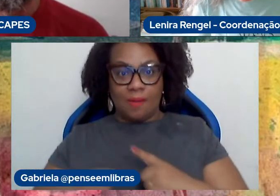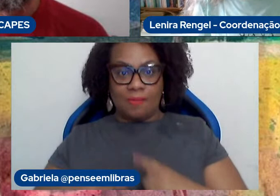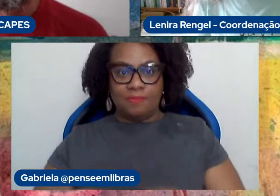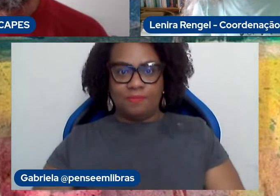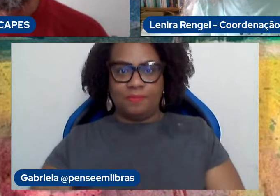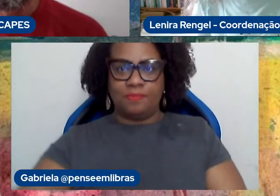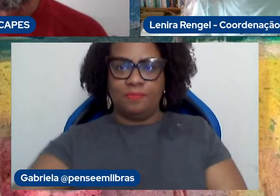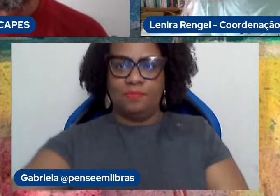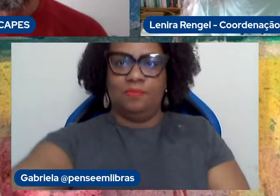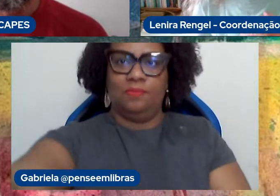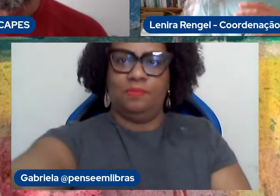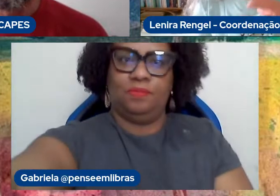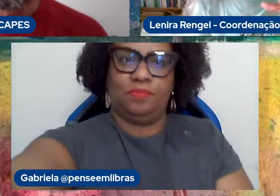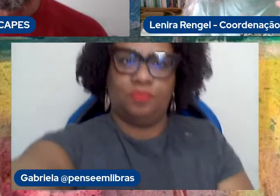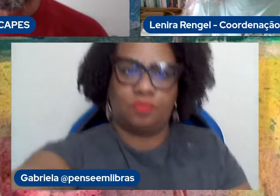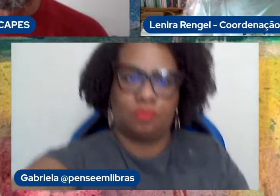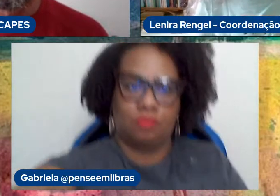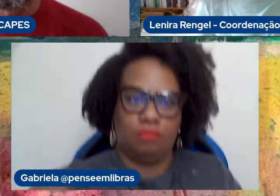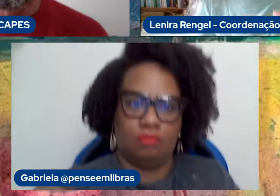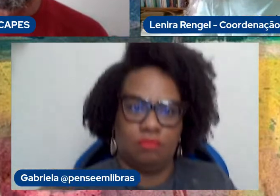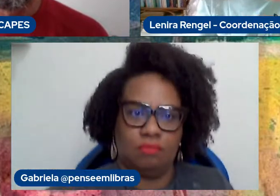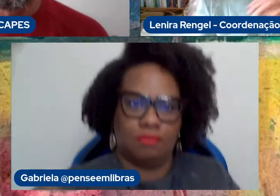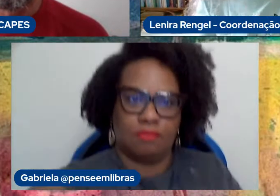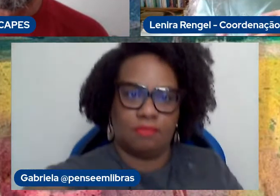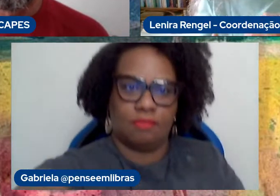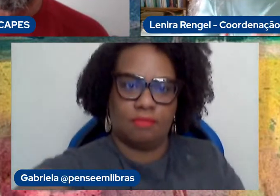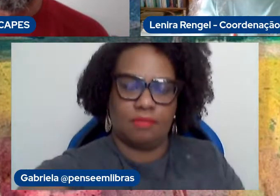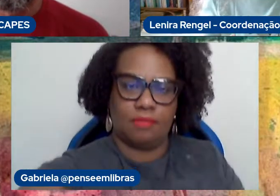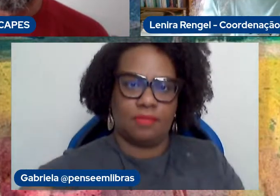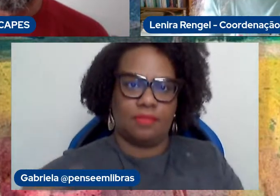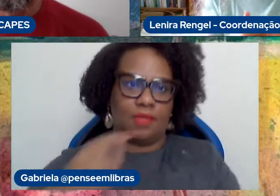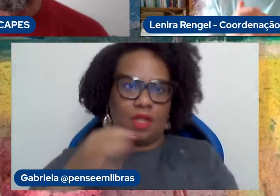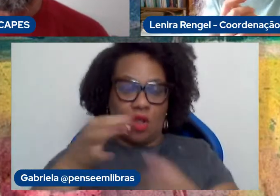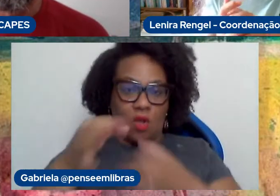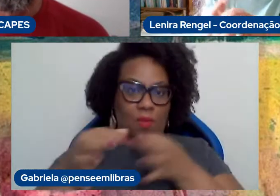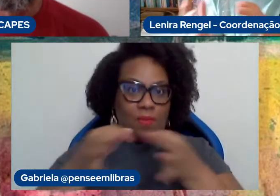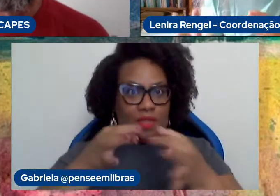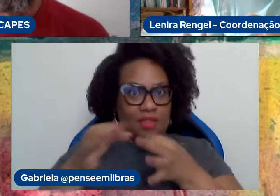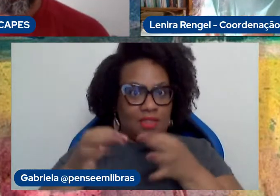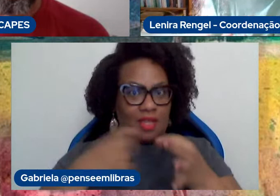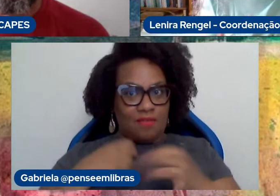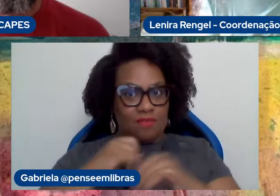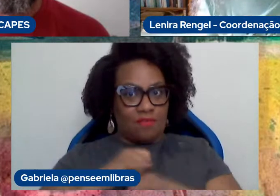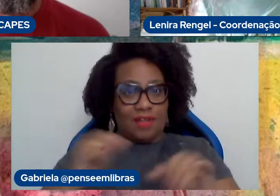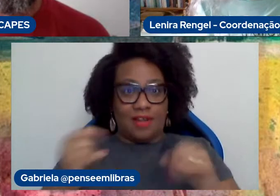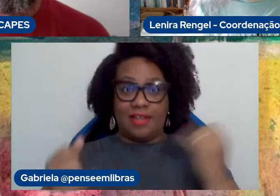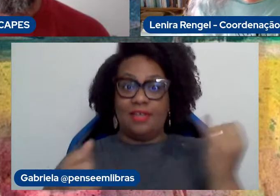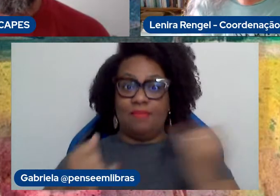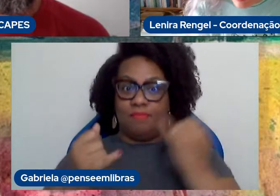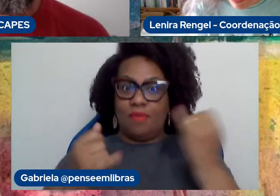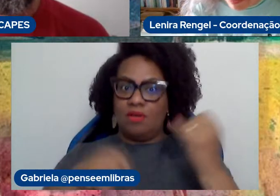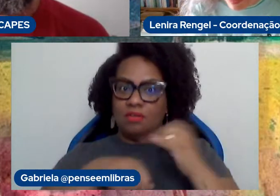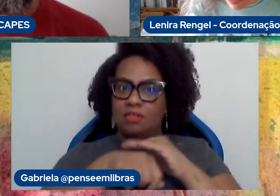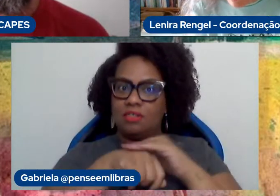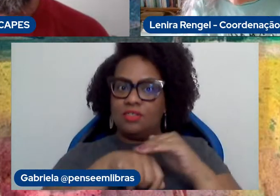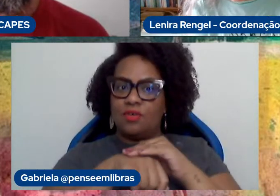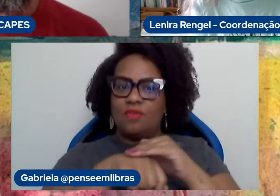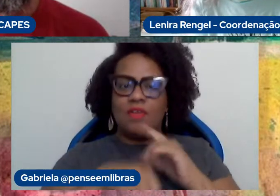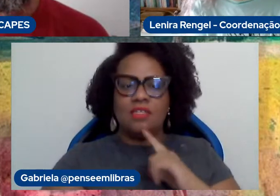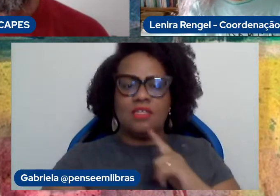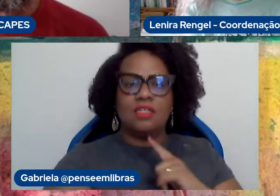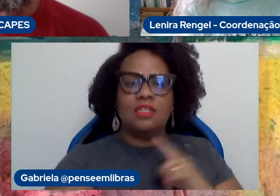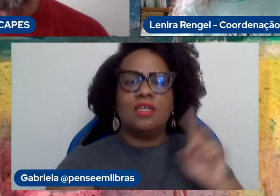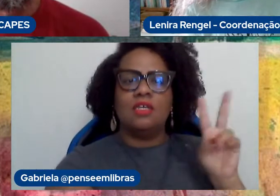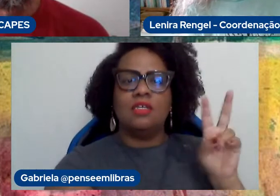e tem muito mais comentário, eu vou estar te trazendo aqui, é fundamental que a gente converse um pouco, mas tem alguma, tem uma